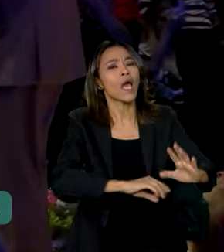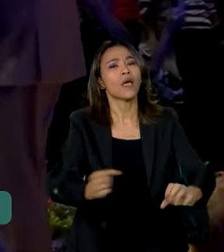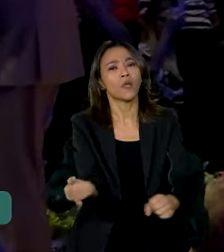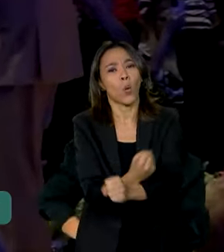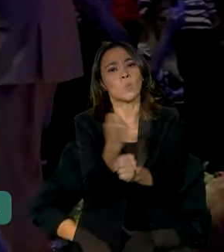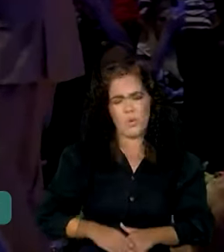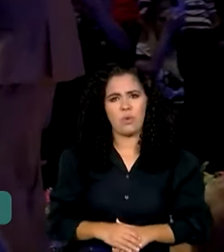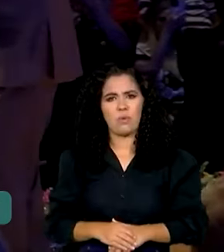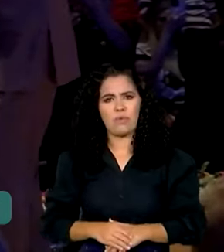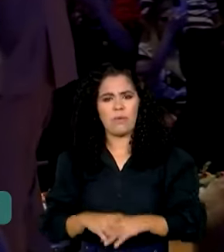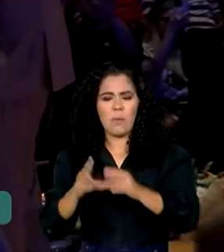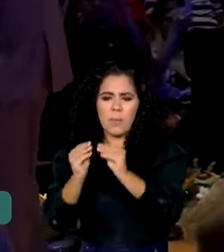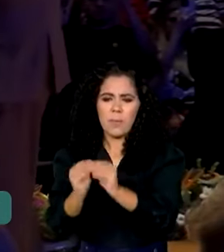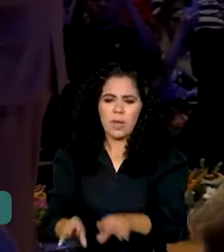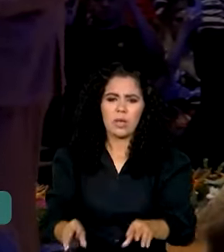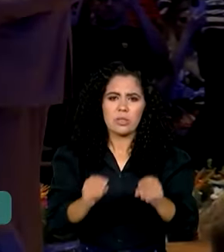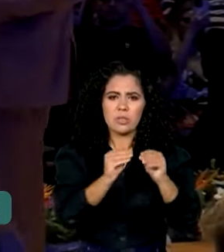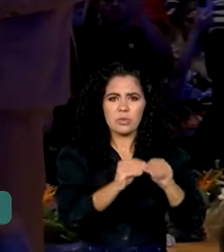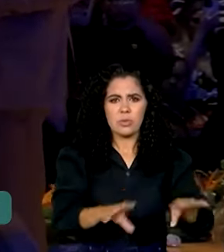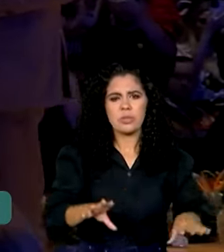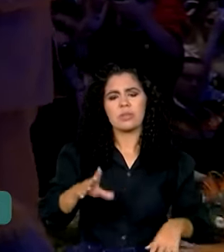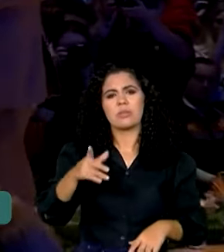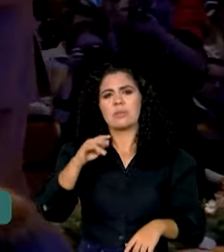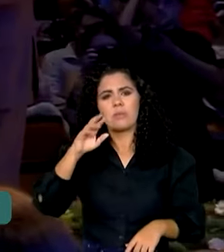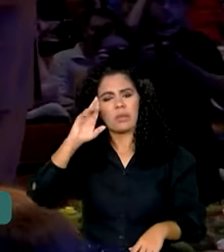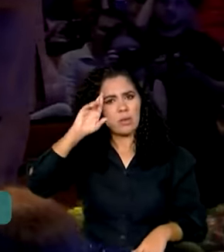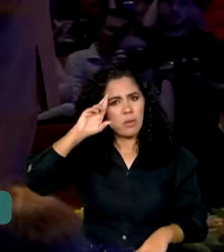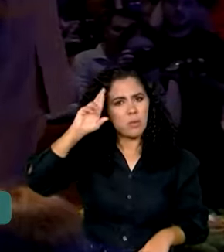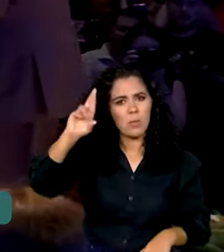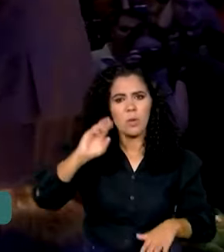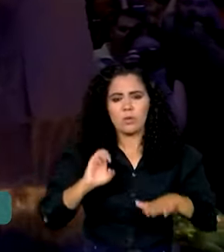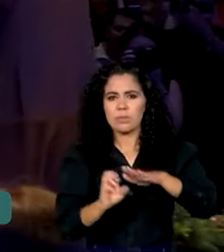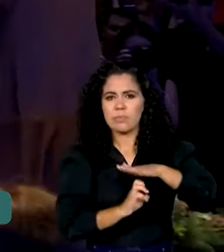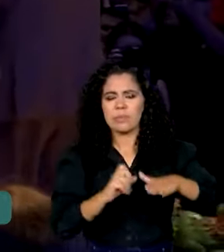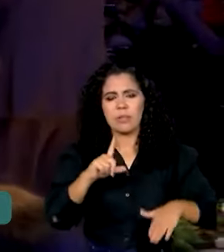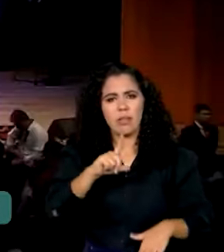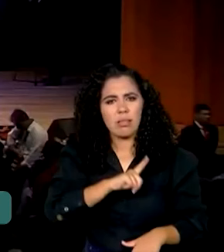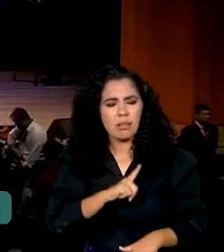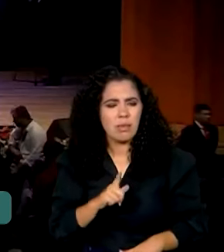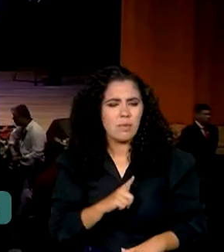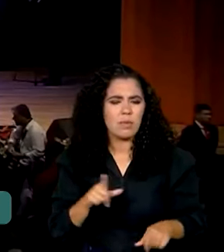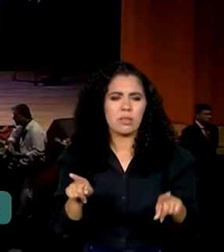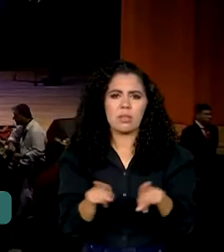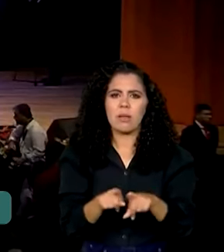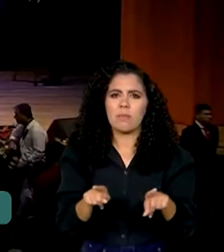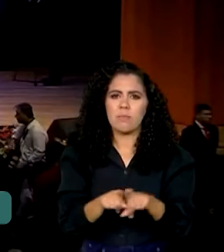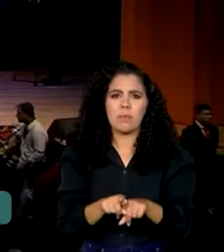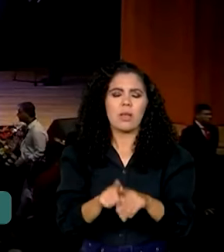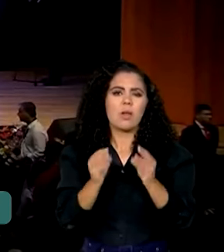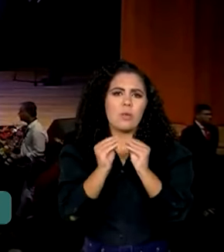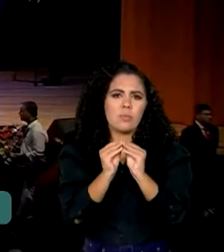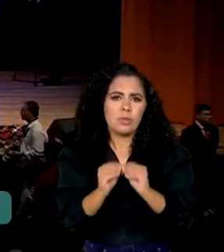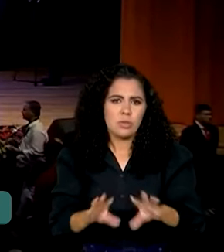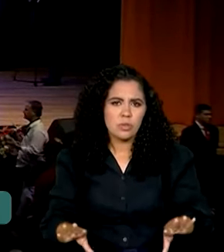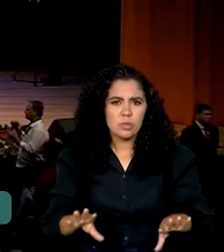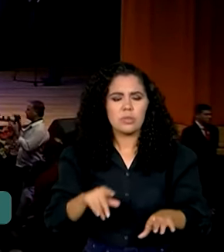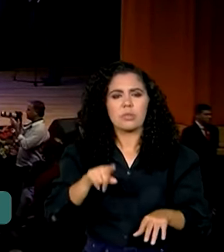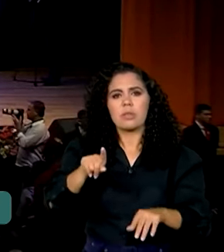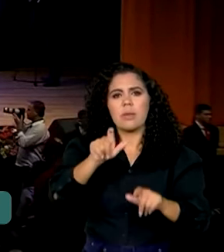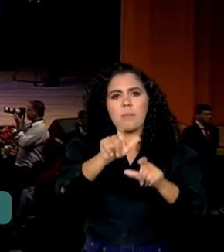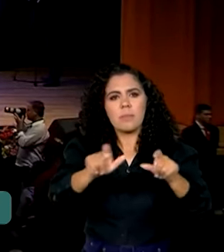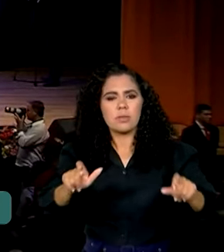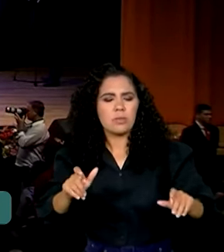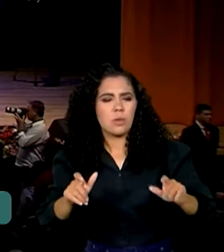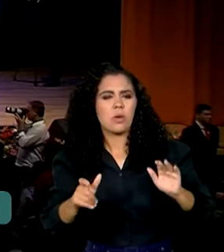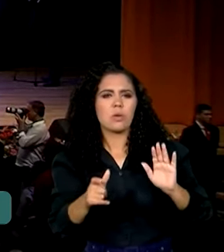reconstrói os prejuízos que os empresários tiveram, a gente reconstrói o prejuízo que os pequenos produtores tiveram,